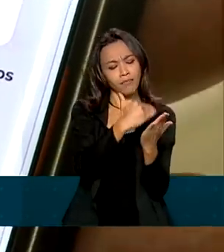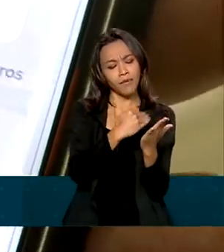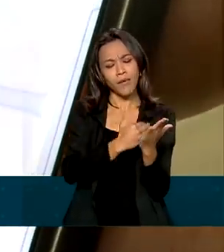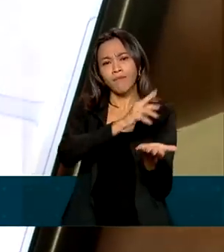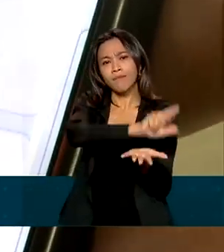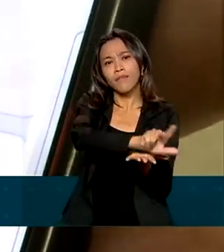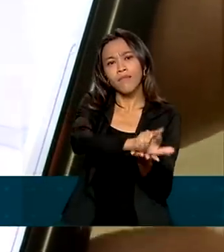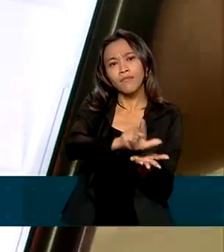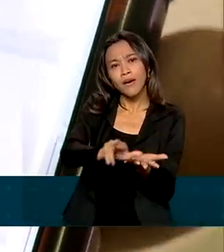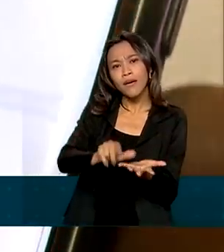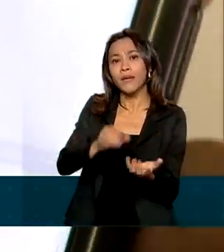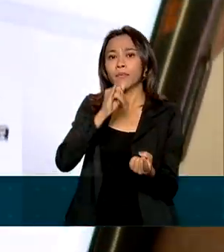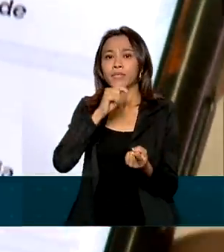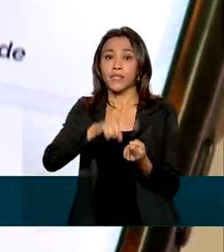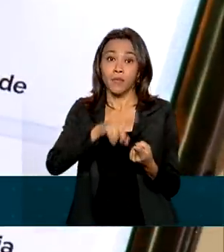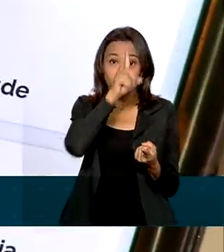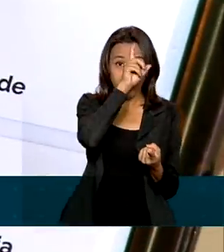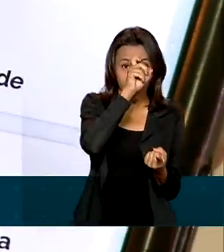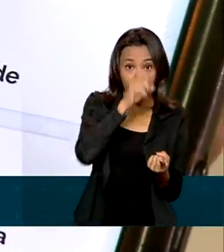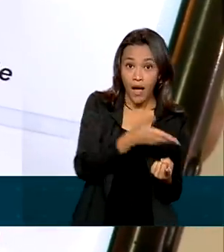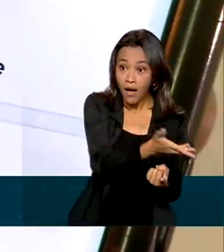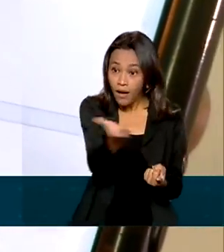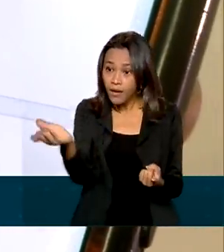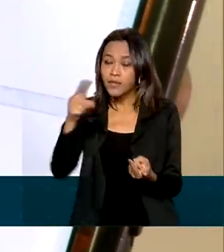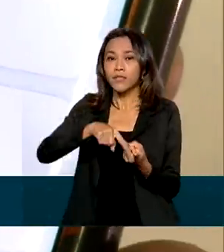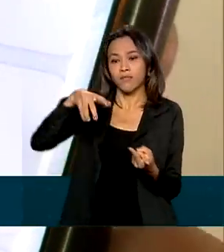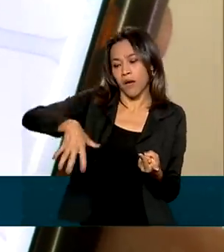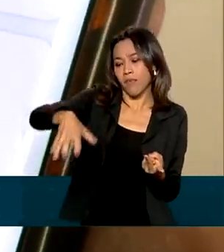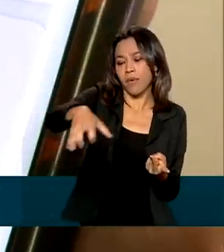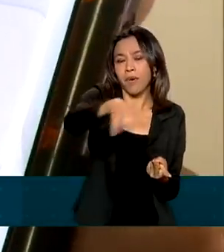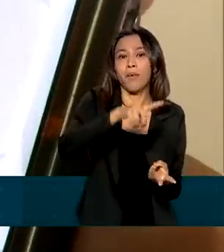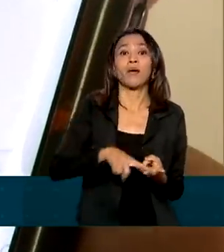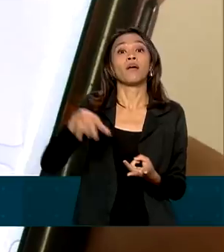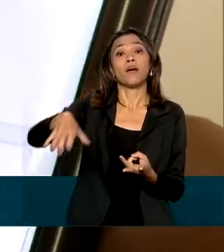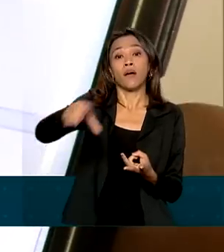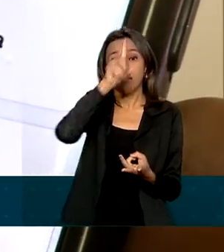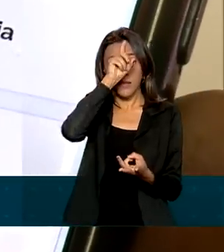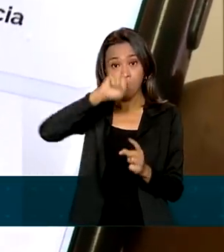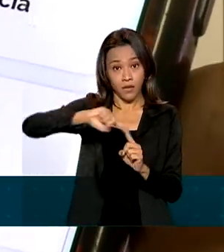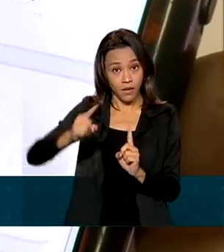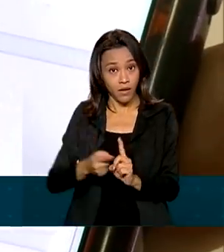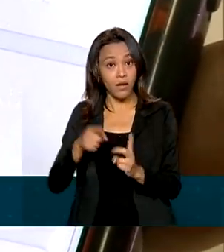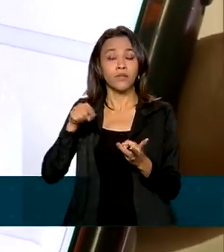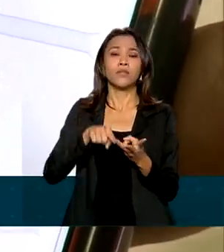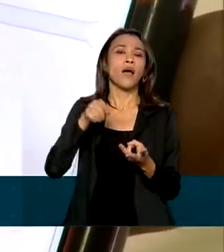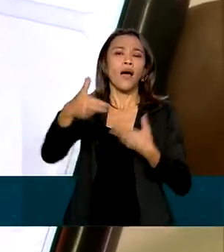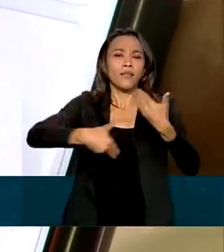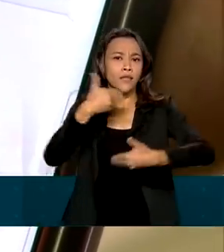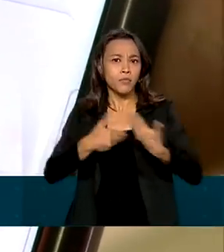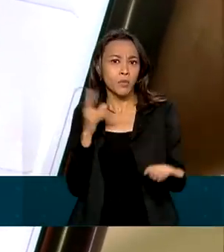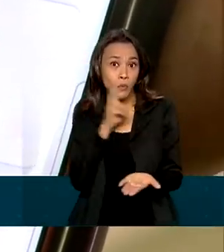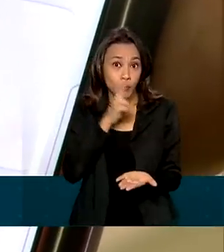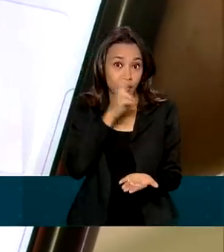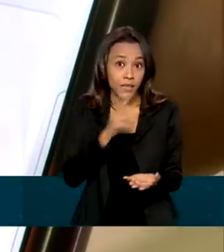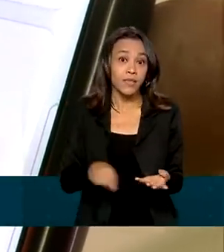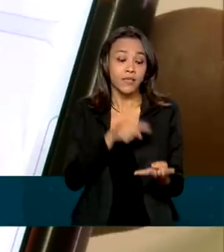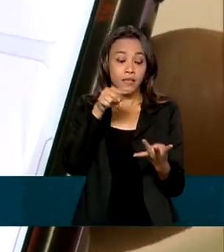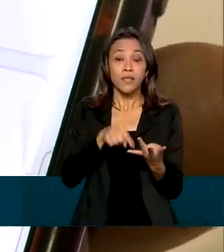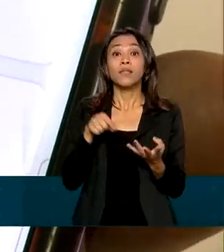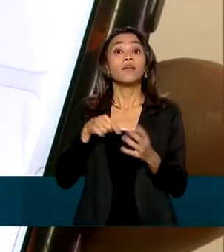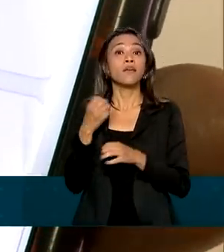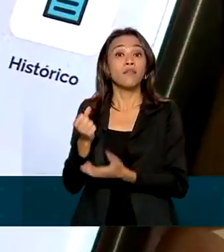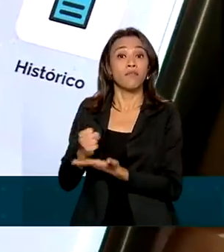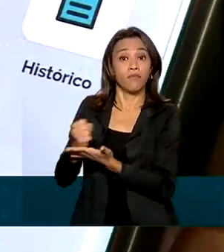serviços, como hospitais, postos de saúde, maternidades, atendimentos de urgência e farmácias